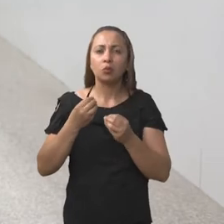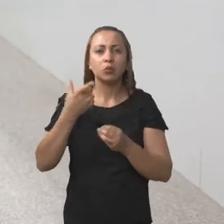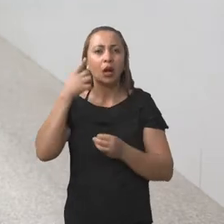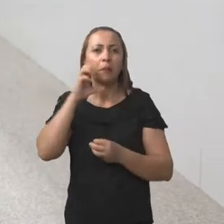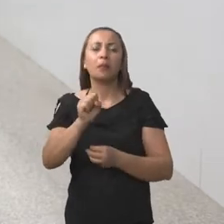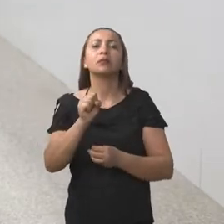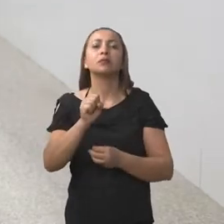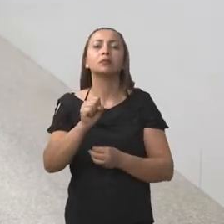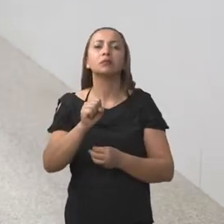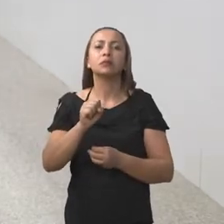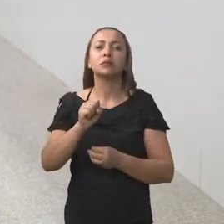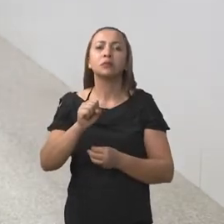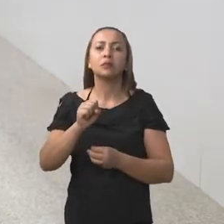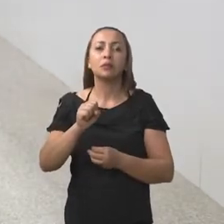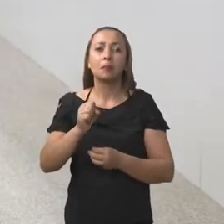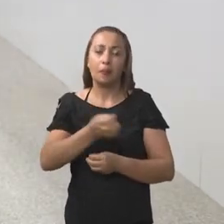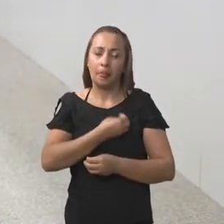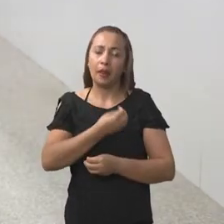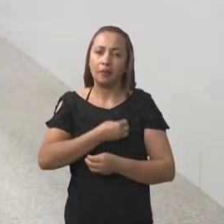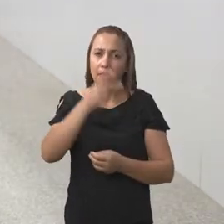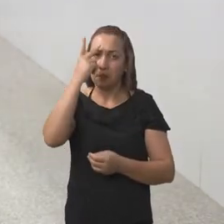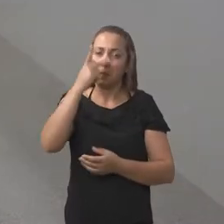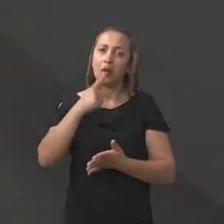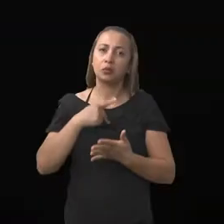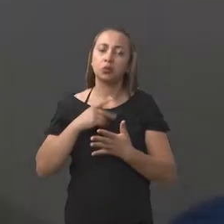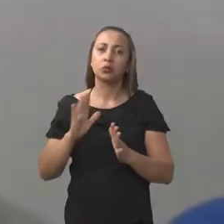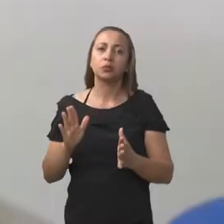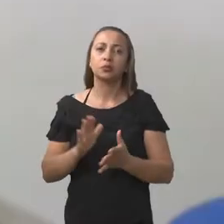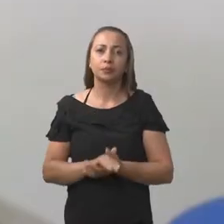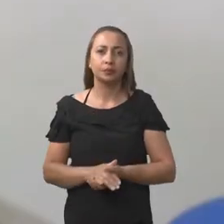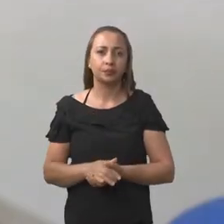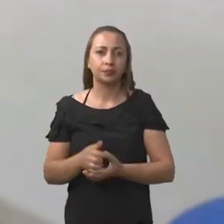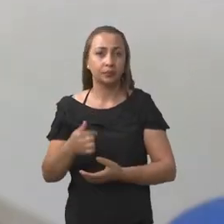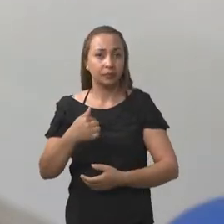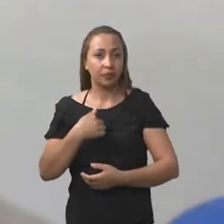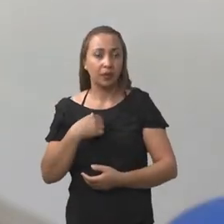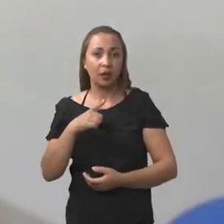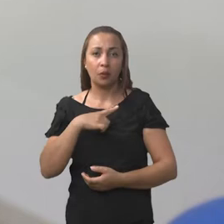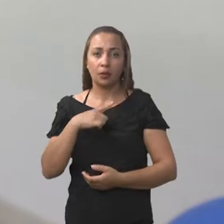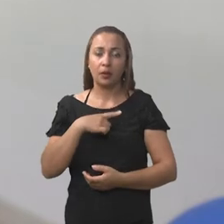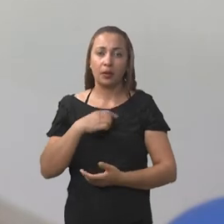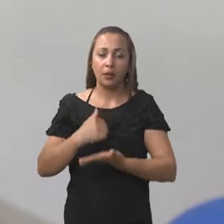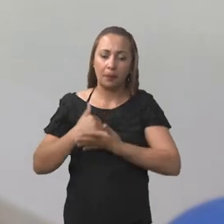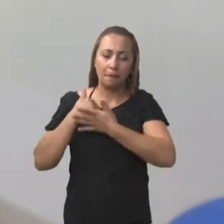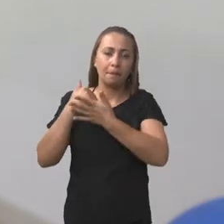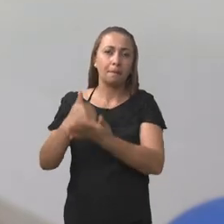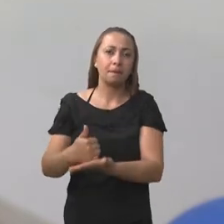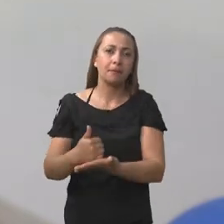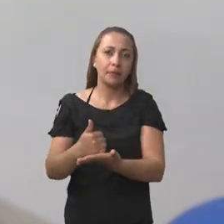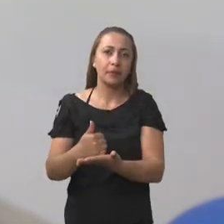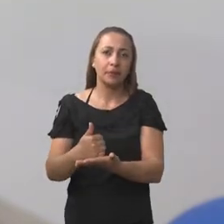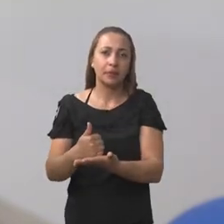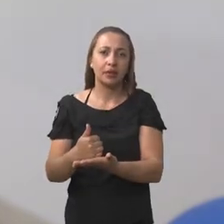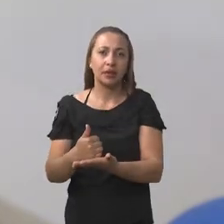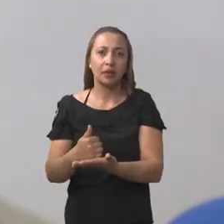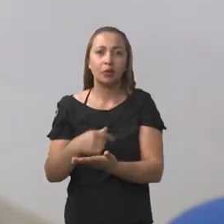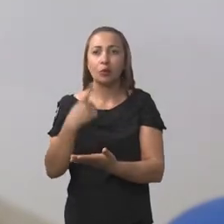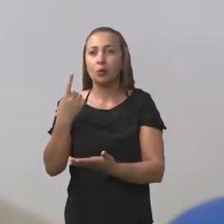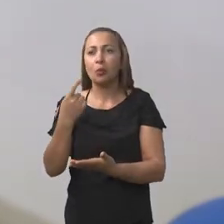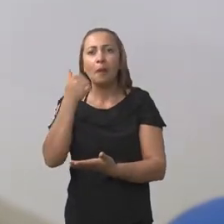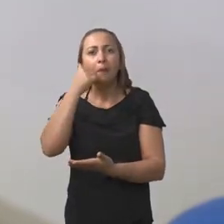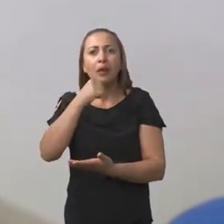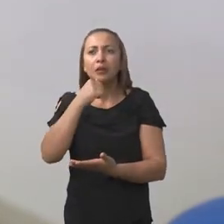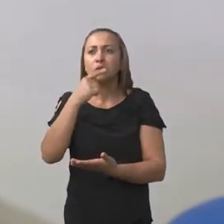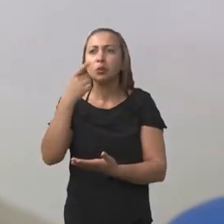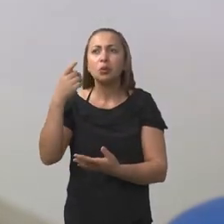protagonista de sua vida. Eu tenho, assim, mais apoio, assim, uma